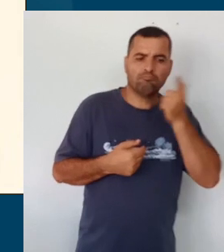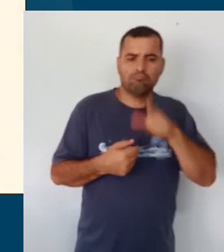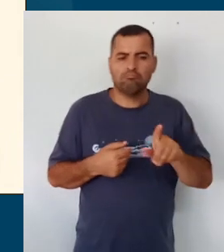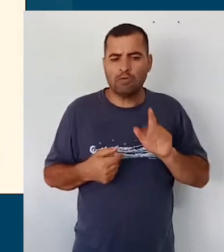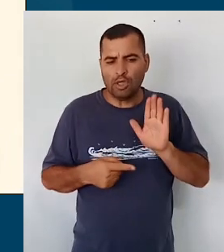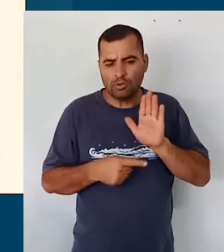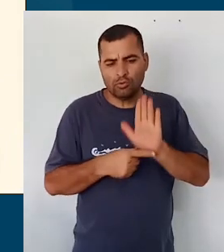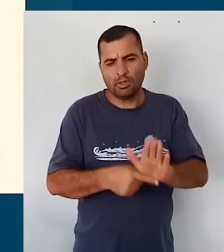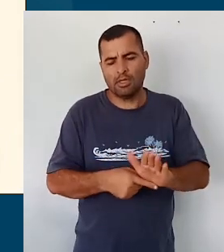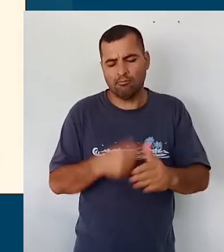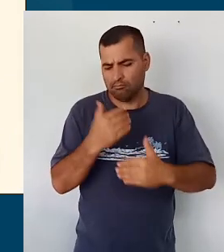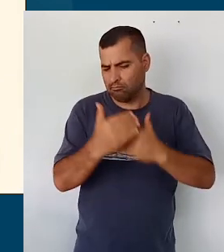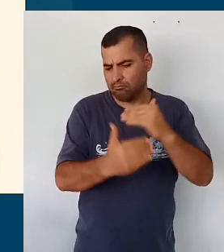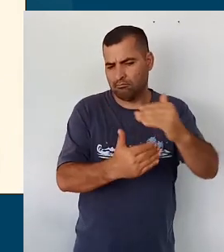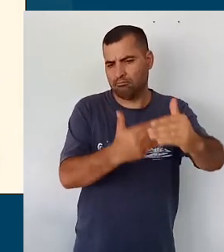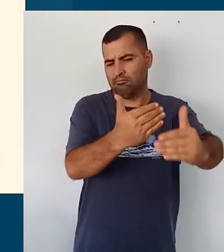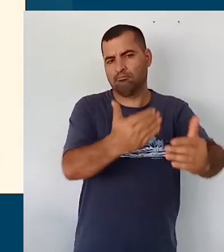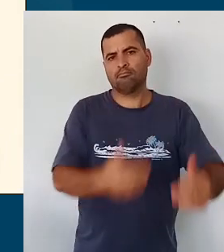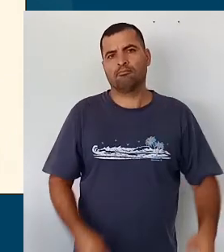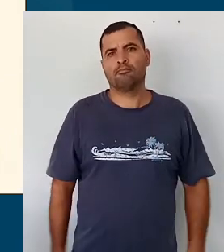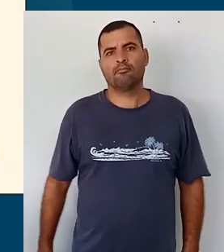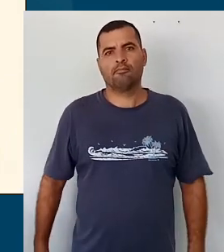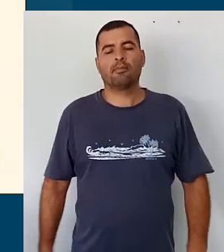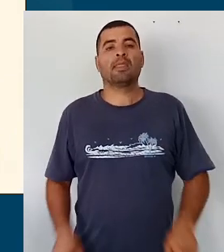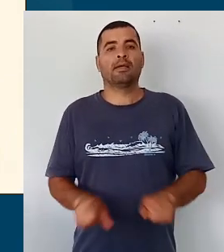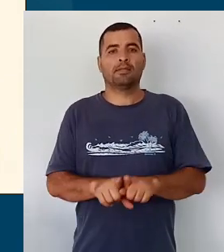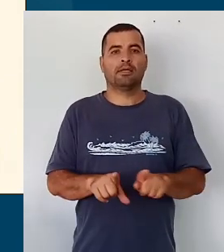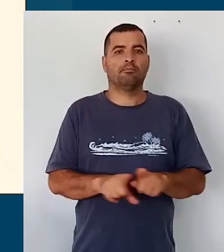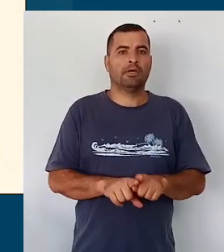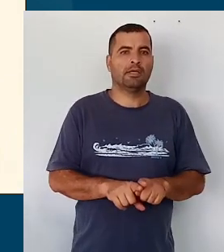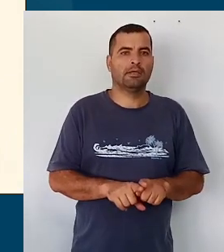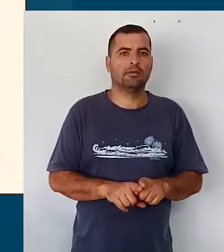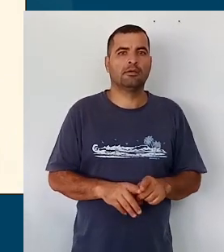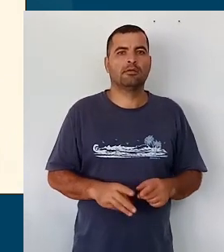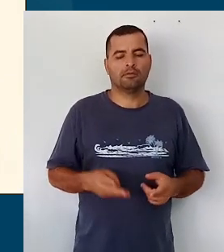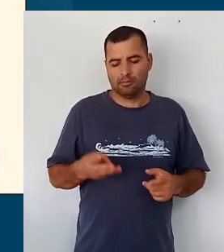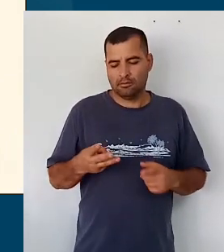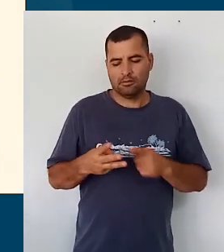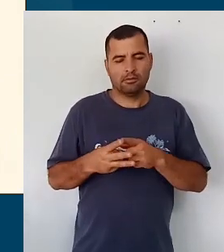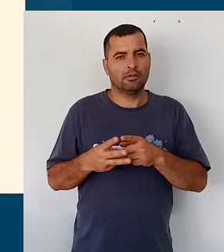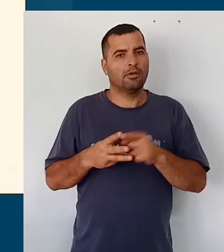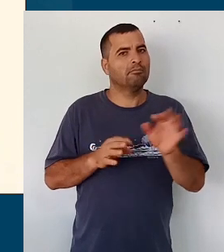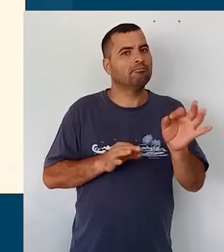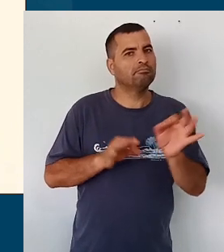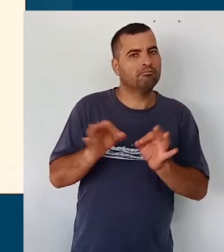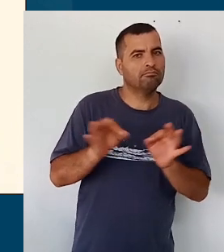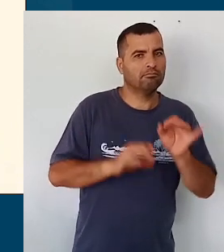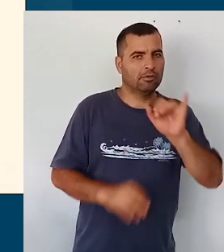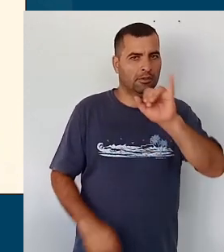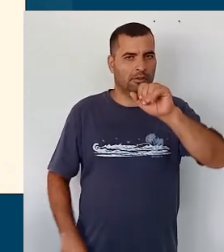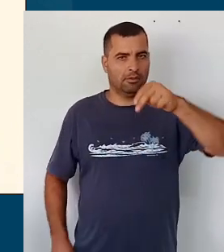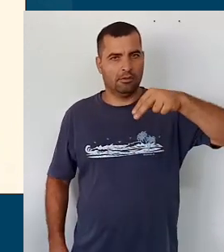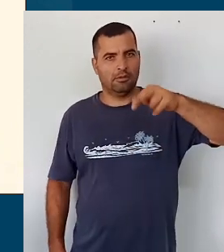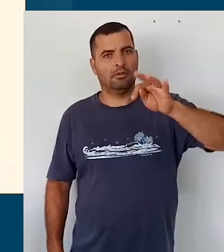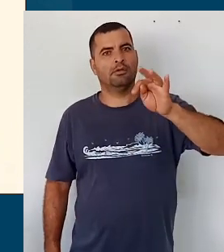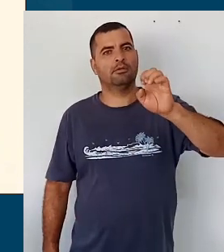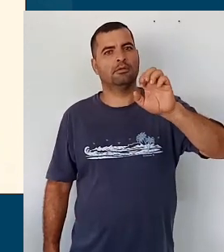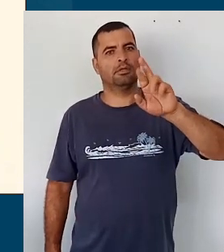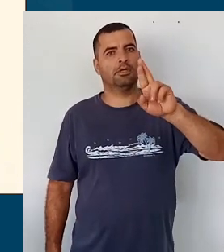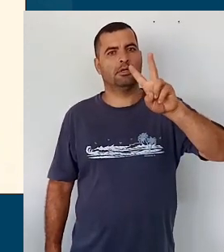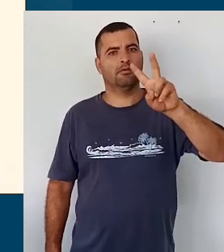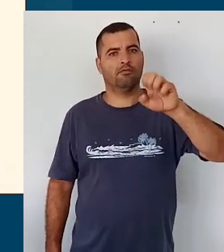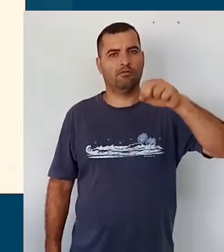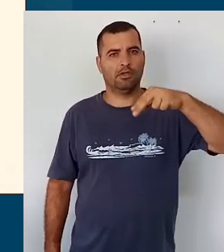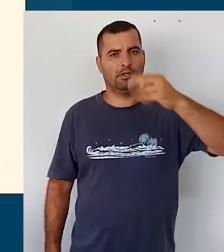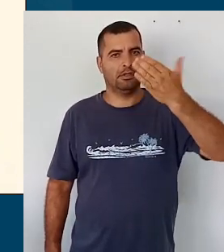ajudar a criança a avançar e faço efetivamente uma intervenção para planejar, ajudar a recuperar o processo de